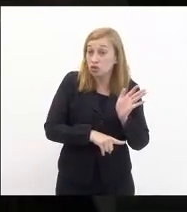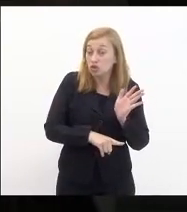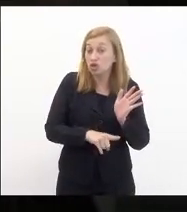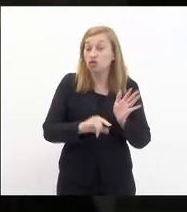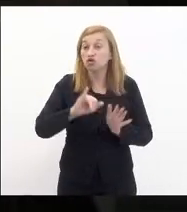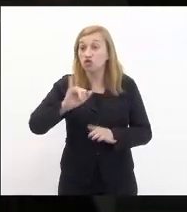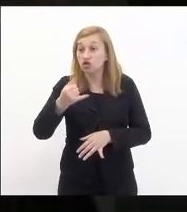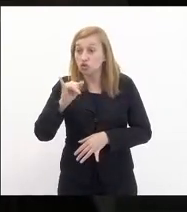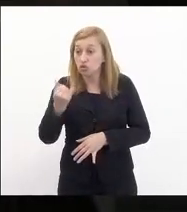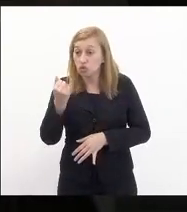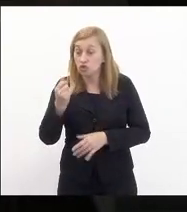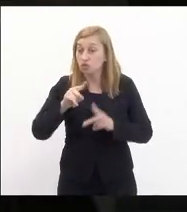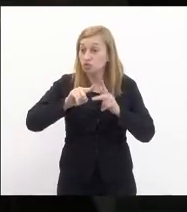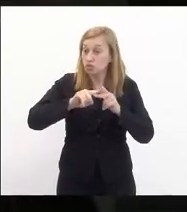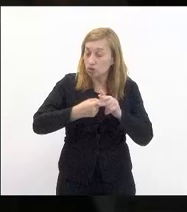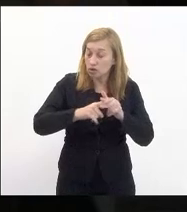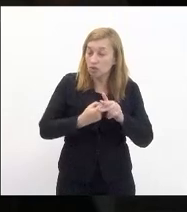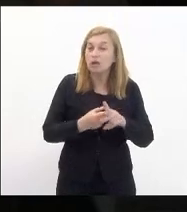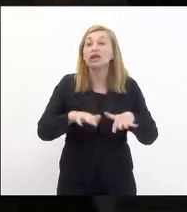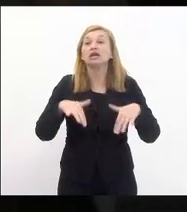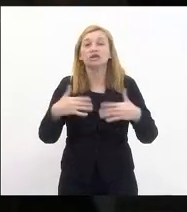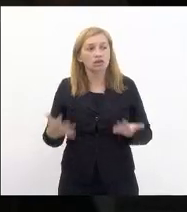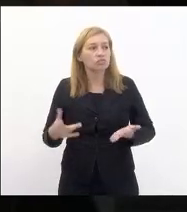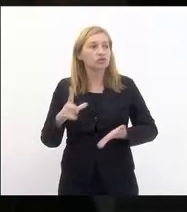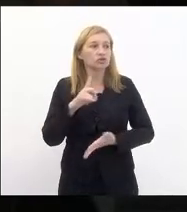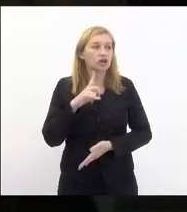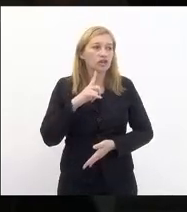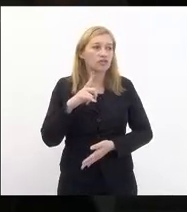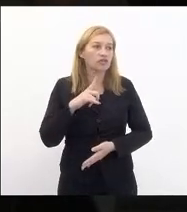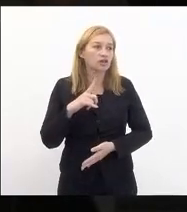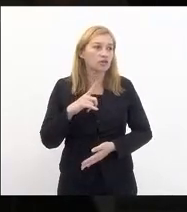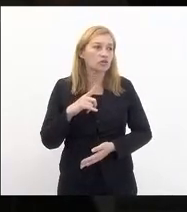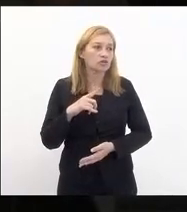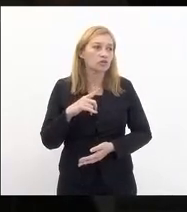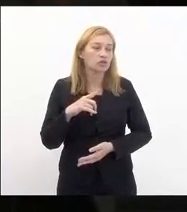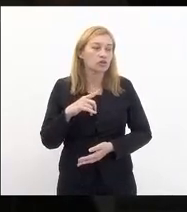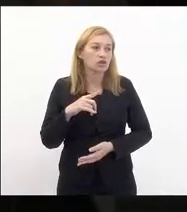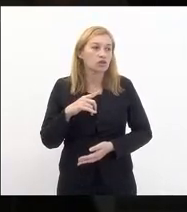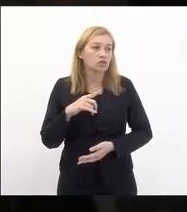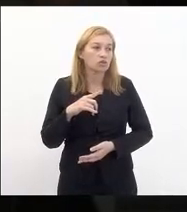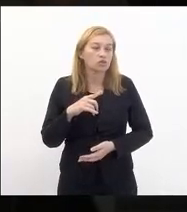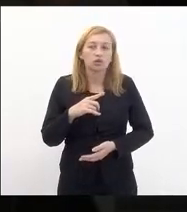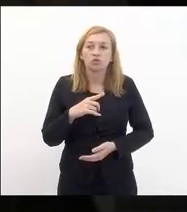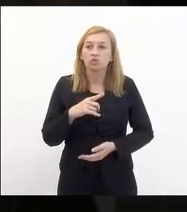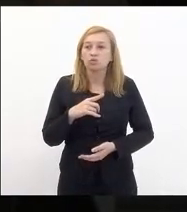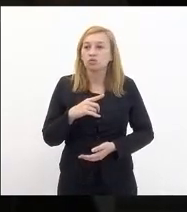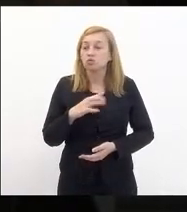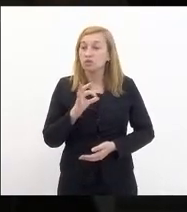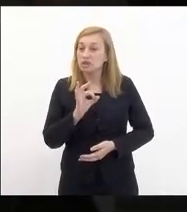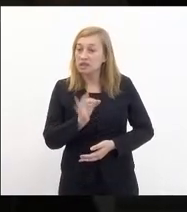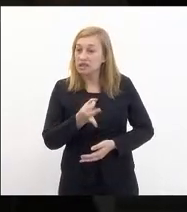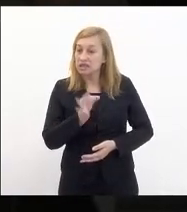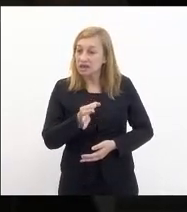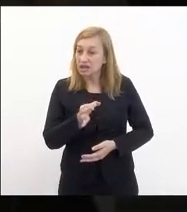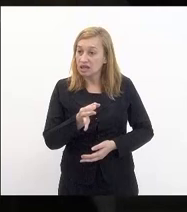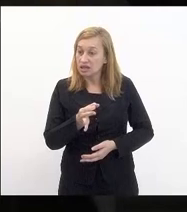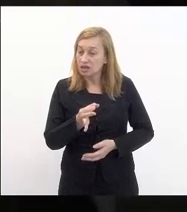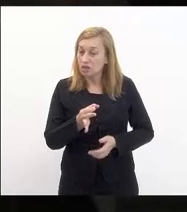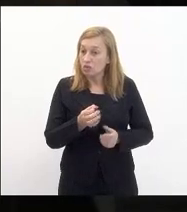juros e correção então houve uma certa fartura de caixa